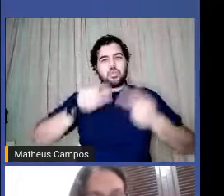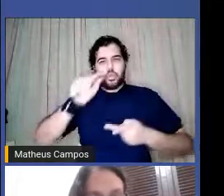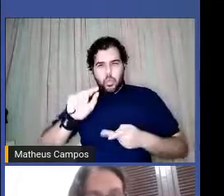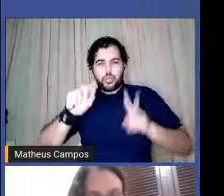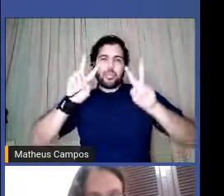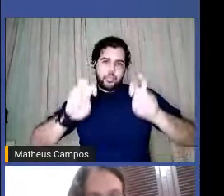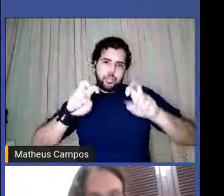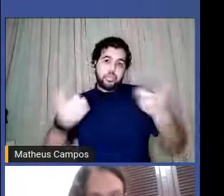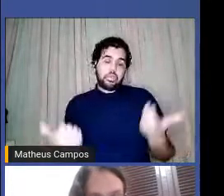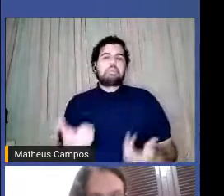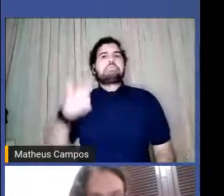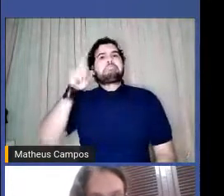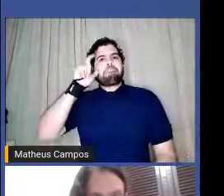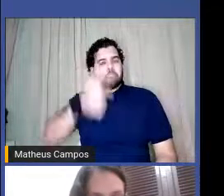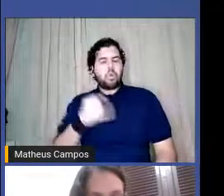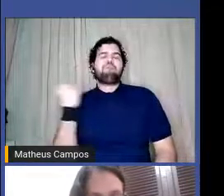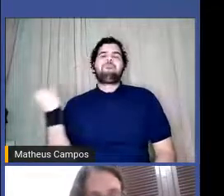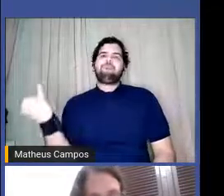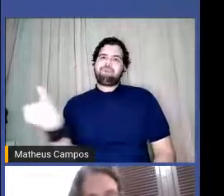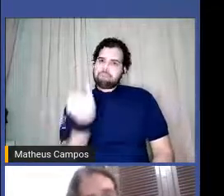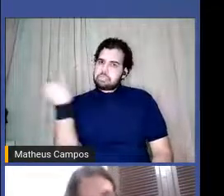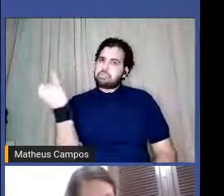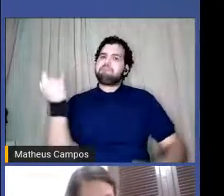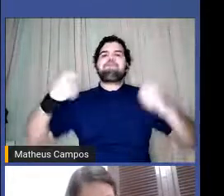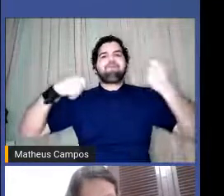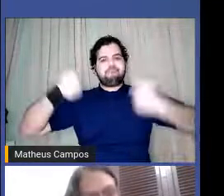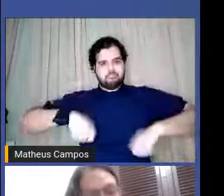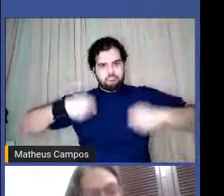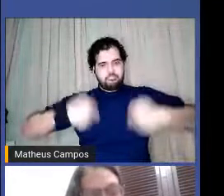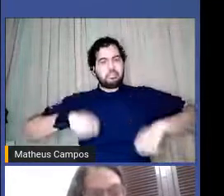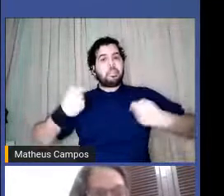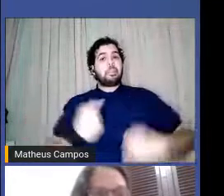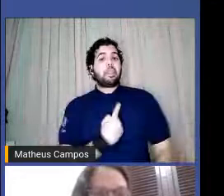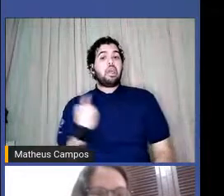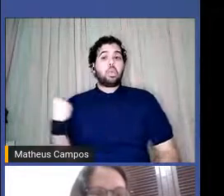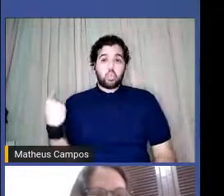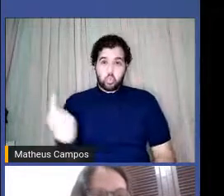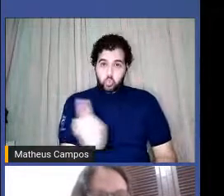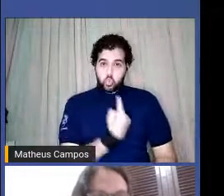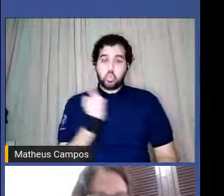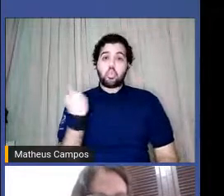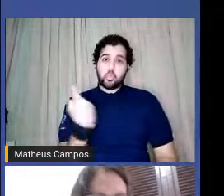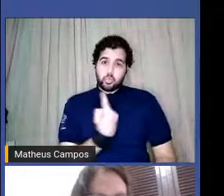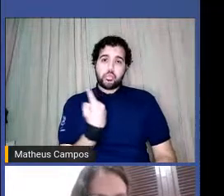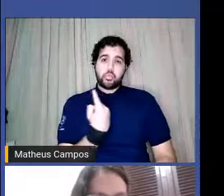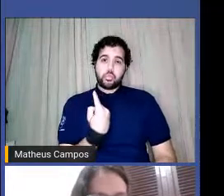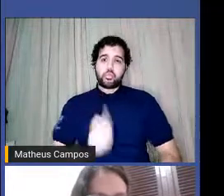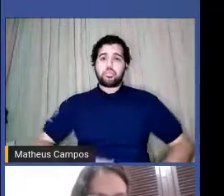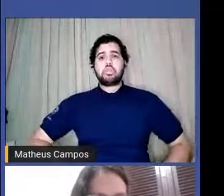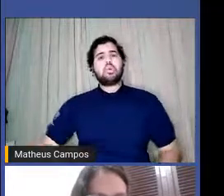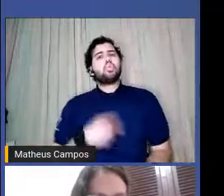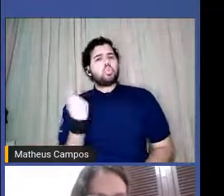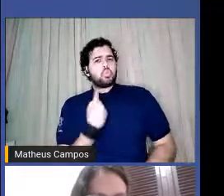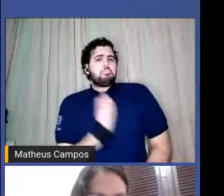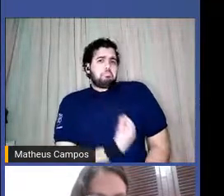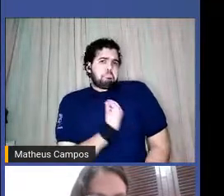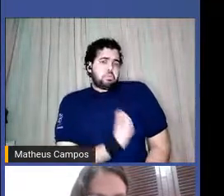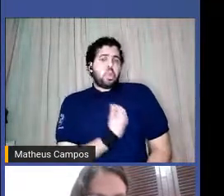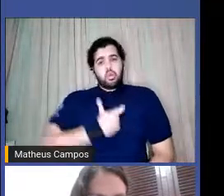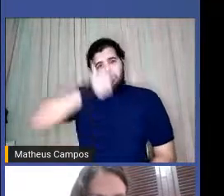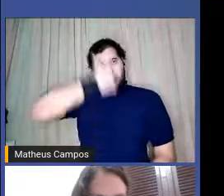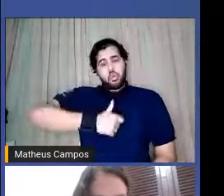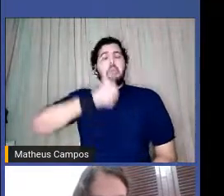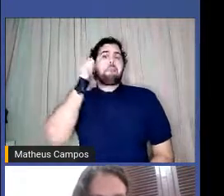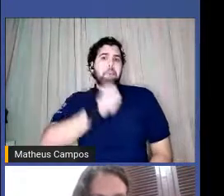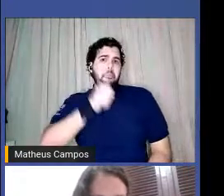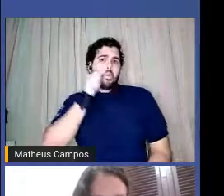é muito importante, necessário, para a nossa, nossa vida mesmo, enquanto mulheres escrituras,